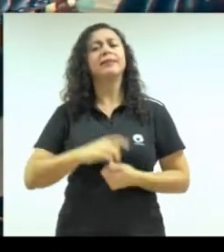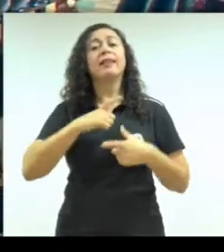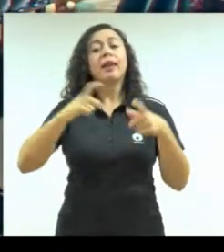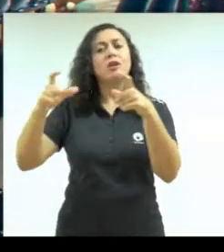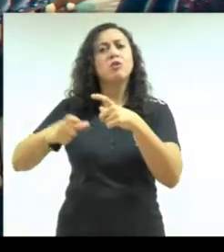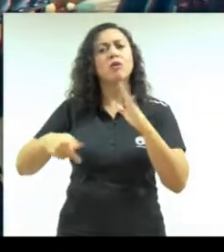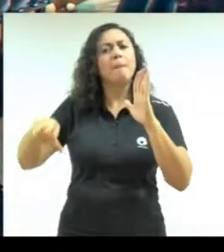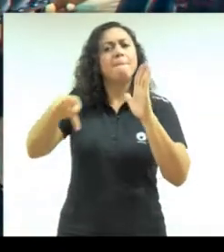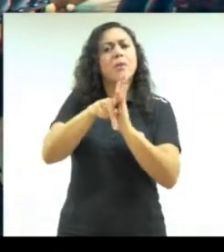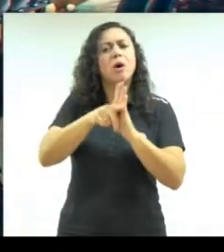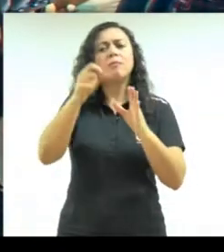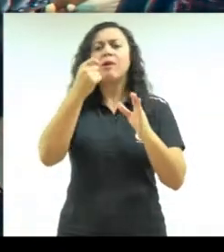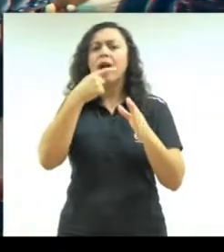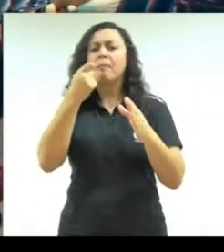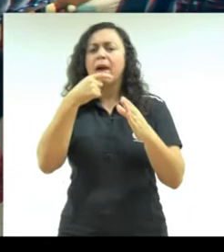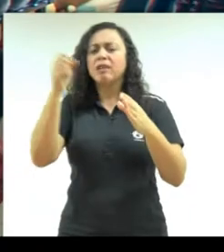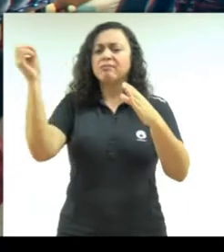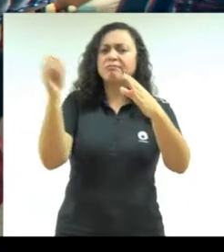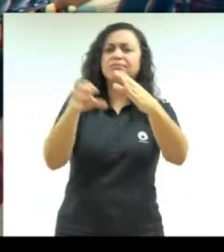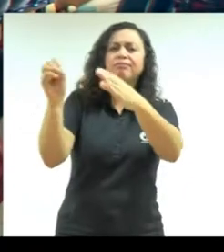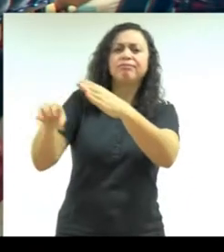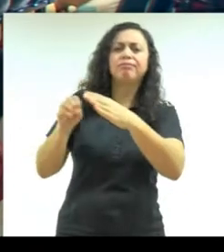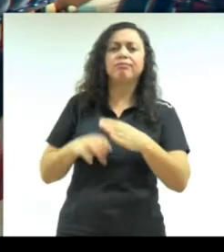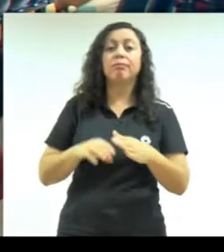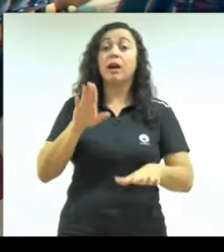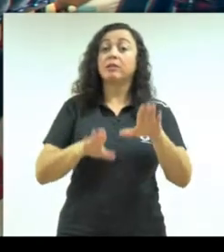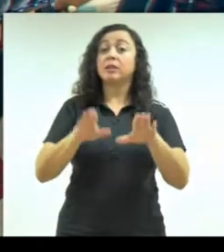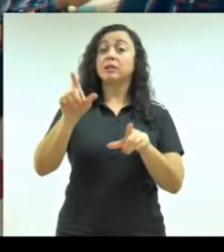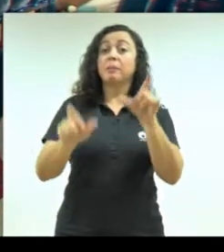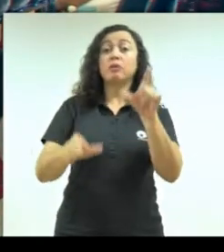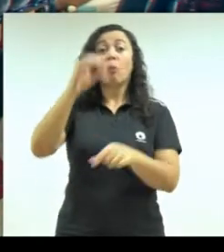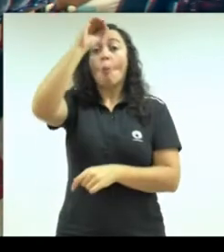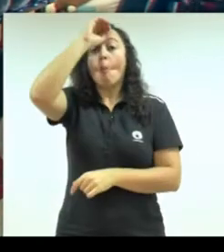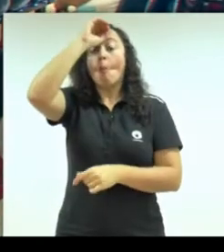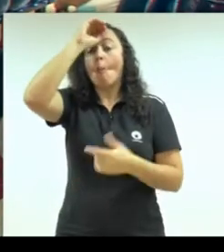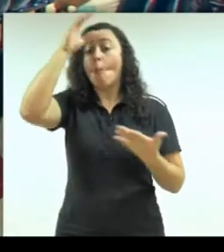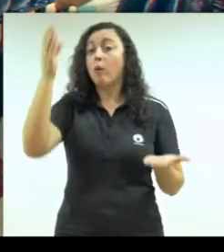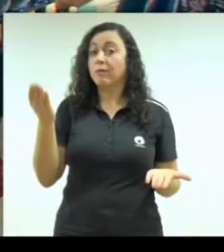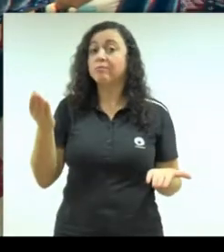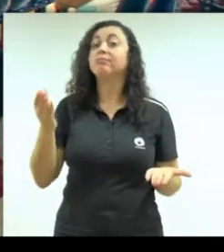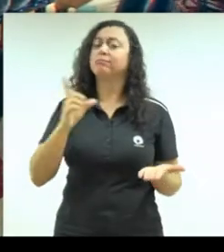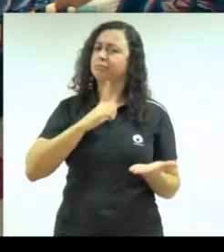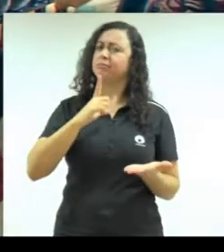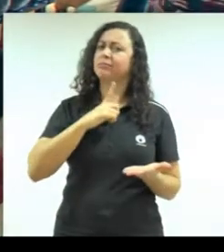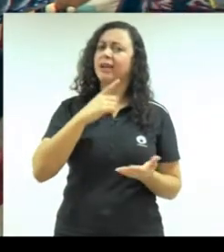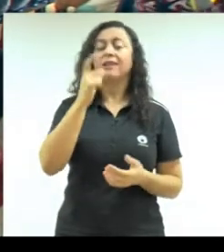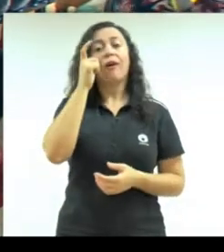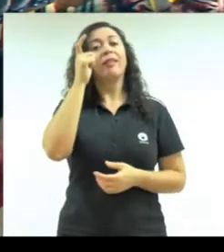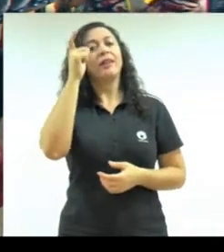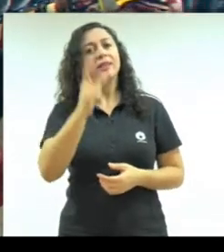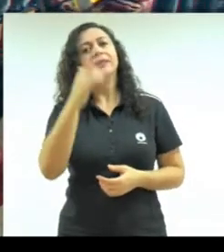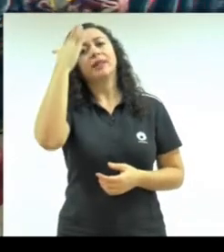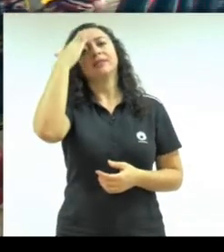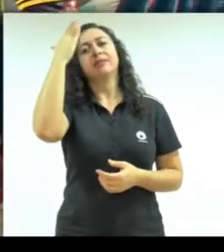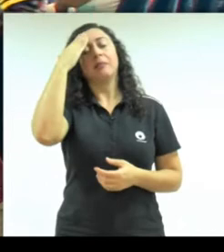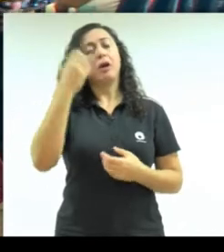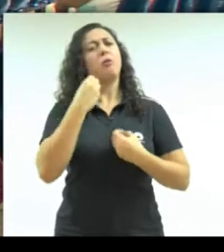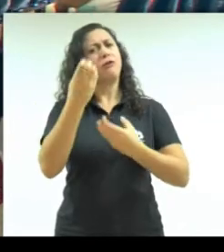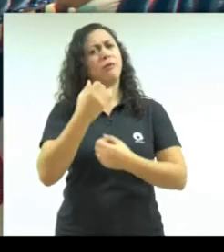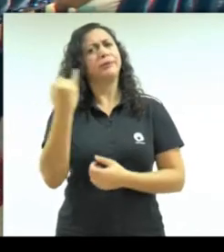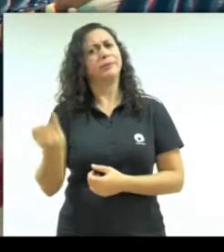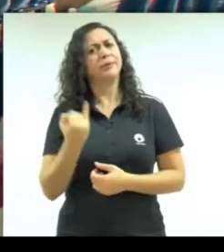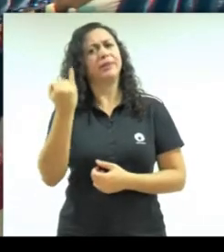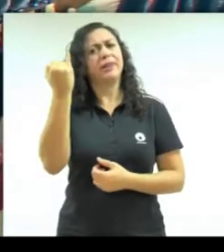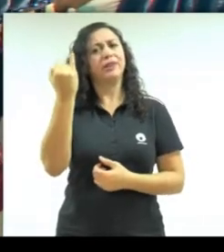pontos de coletas, né? Muitas vezes as pessoas não sabem desses pontos de coletas, né? Por isso que é interessante essa informação.